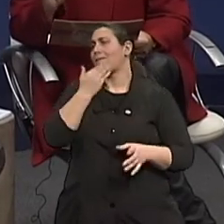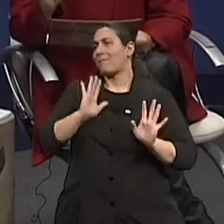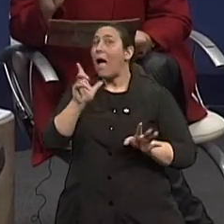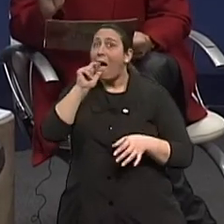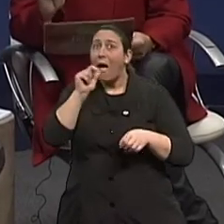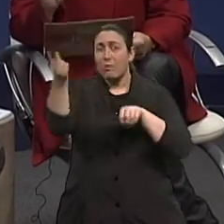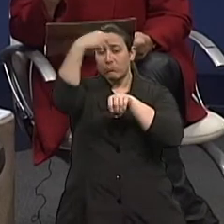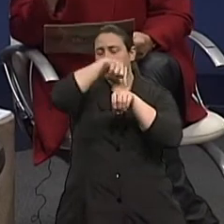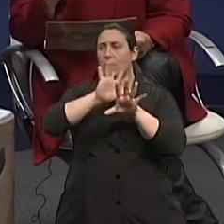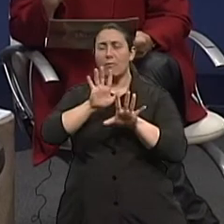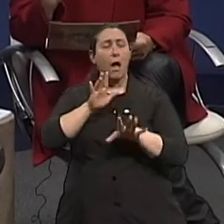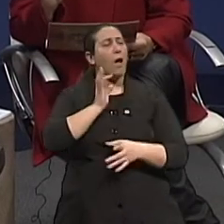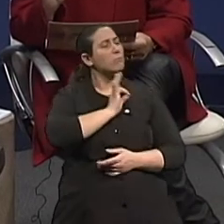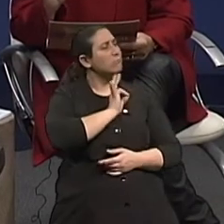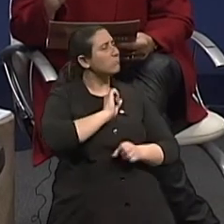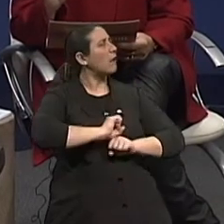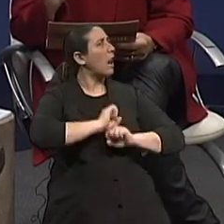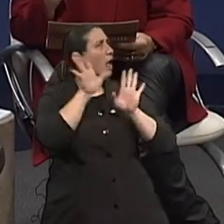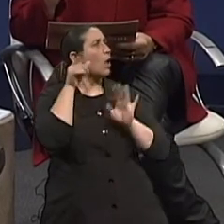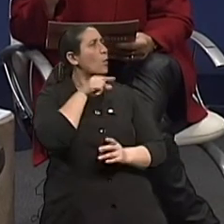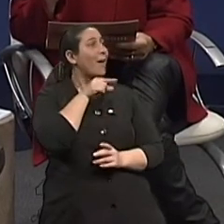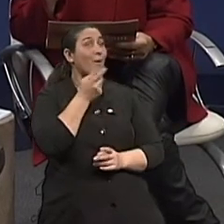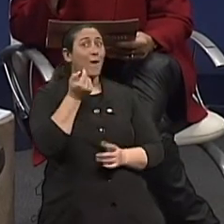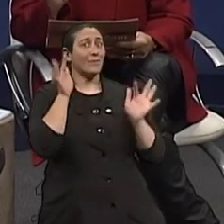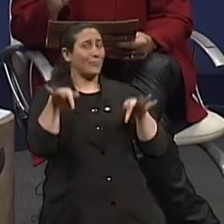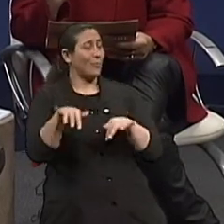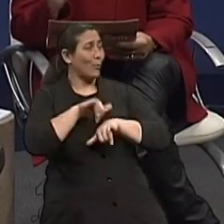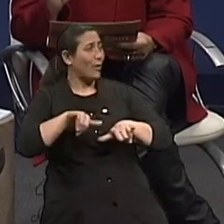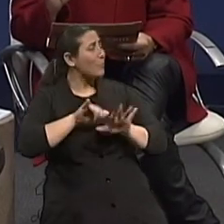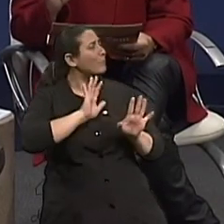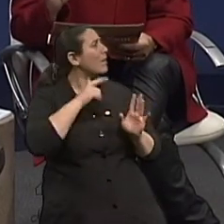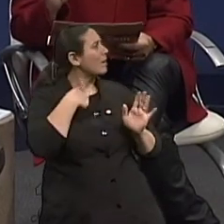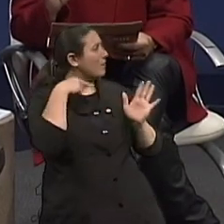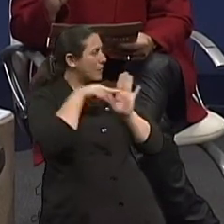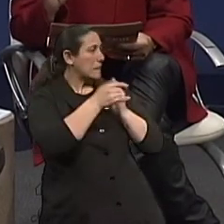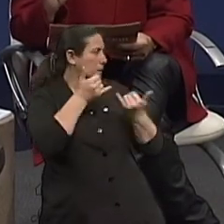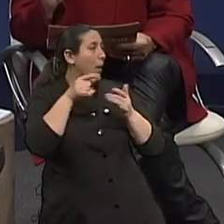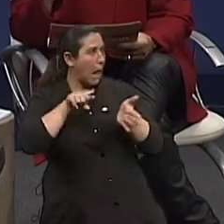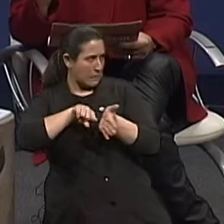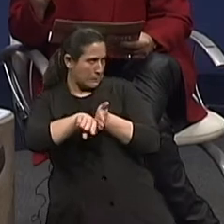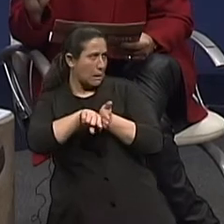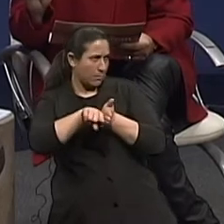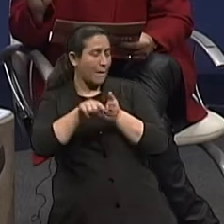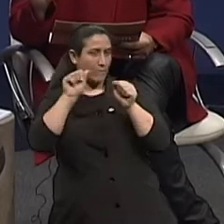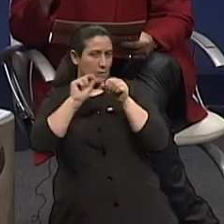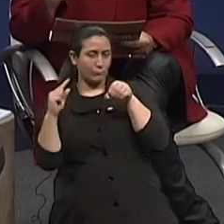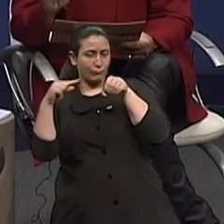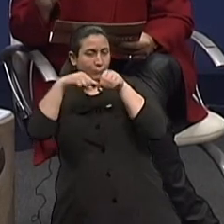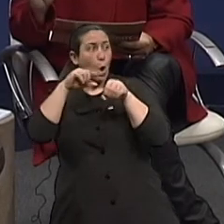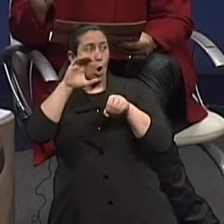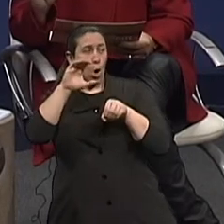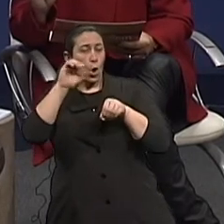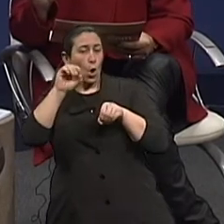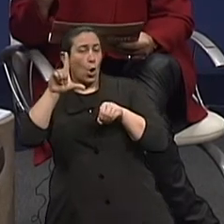gente já está se encaminhando ao final do programa, parece que ficando claro que fazer o exame, né, a colonoscopia, a